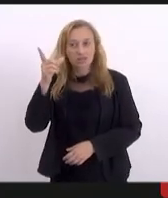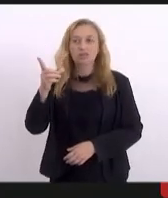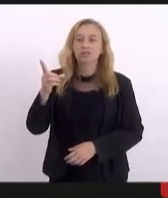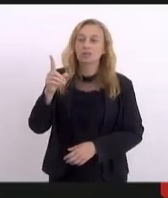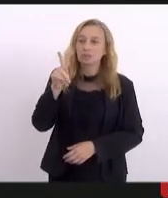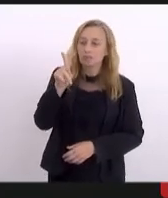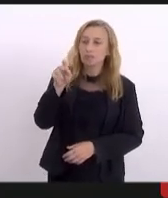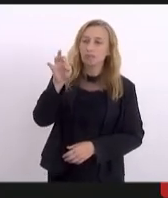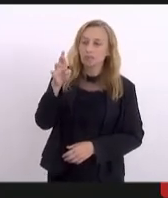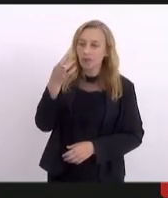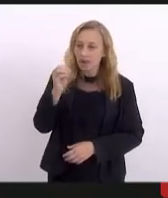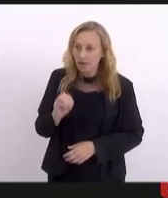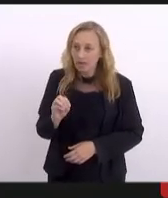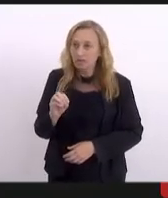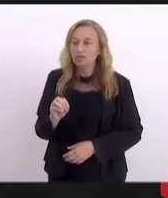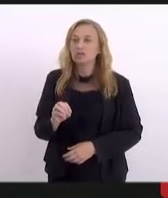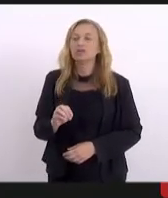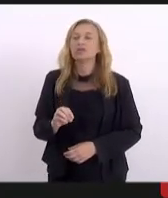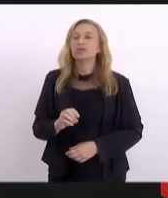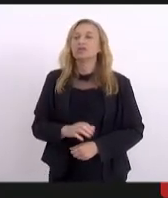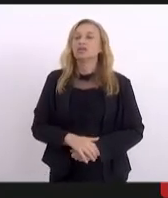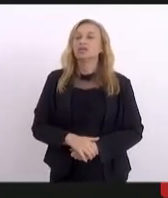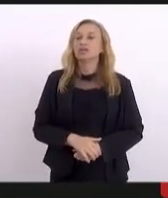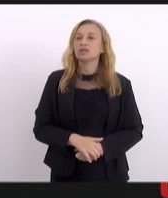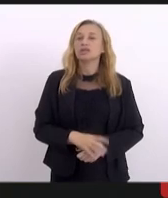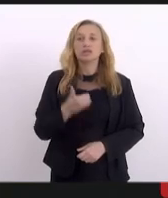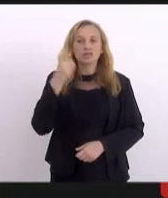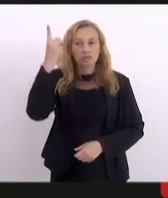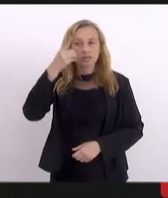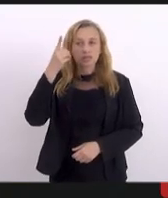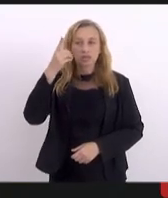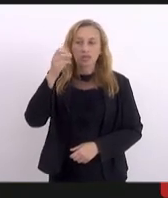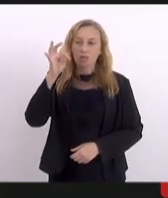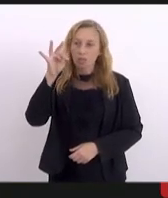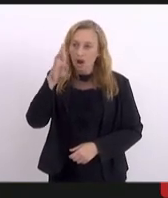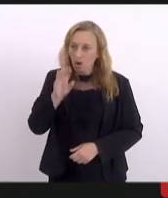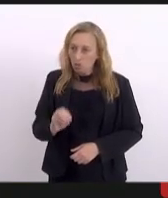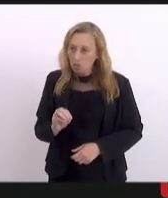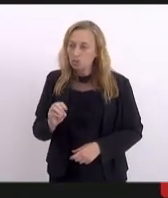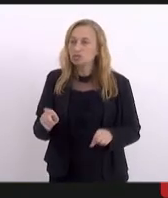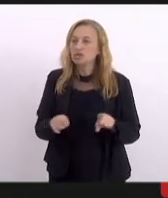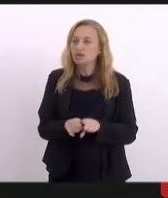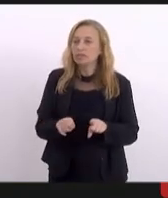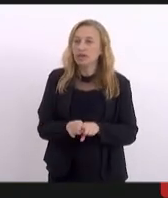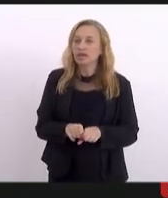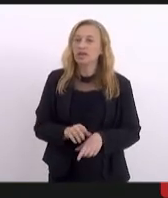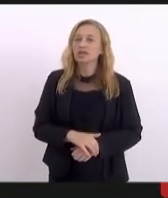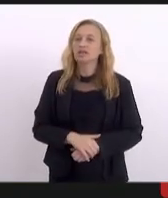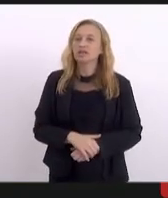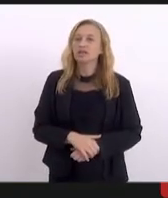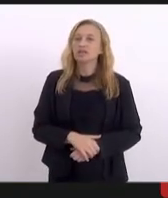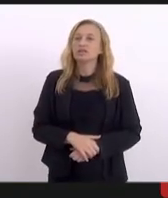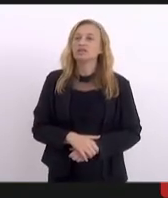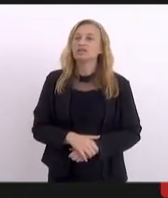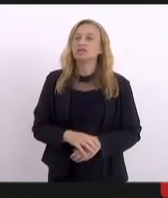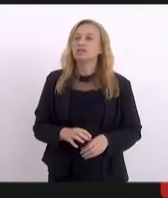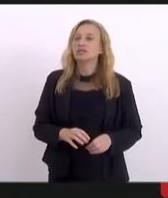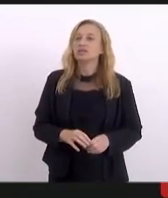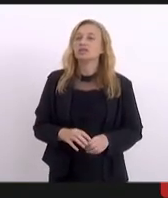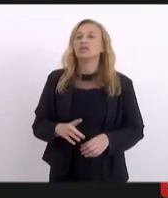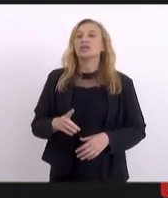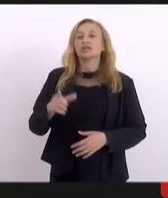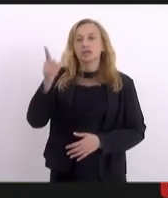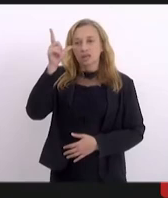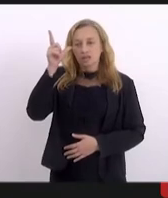Pedro, deputado Pedro Ricardo que está conosco, deputado doutor Deodalto que também está sempre conosco, estão em deslocamento, deputada